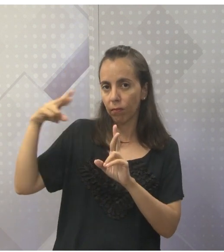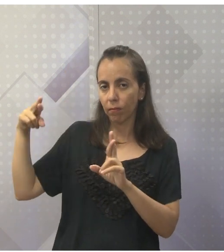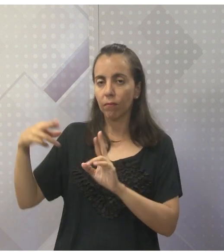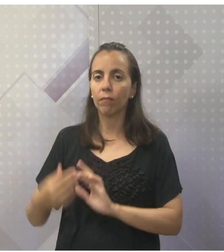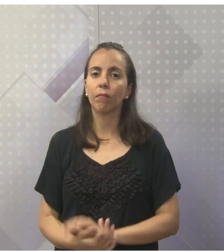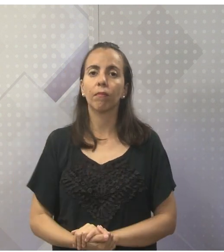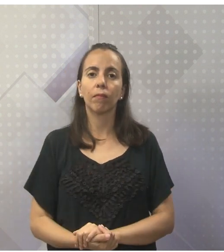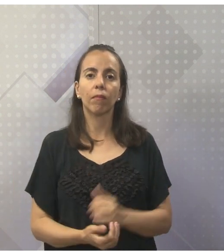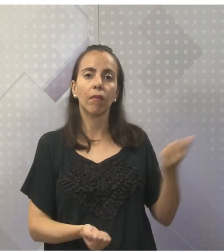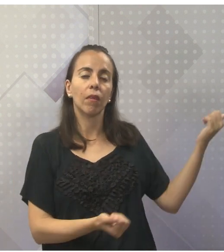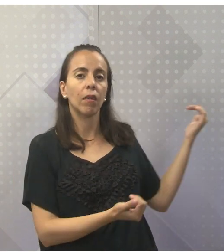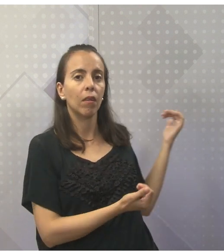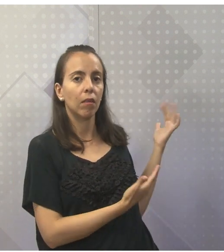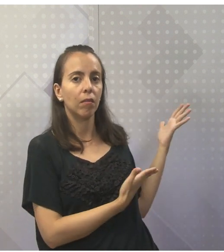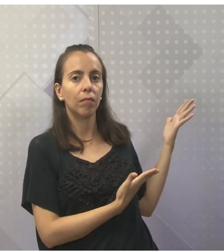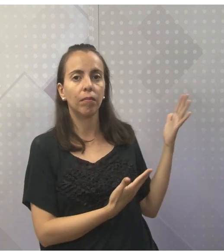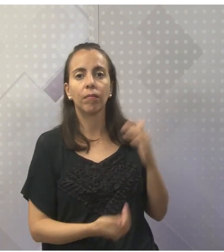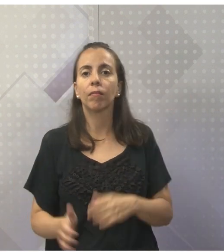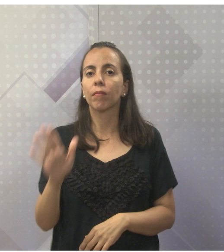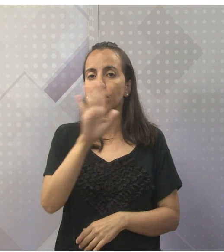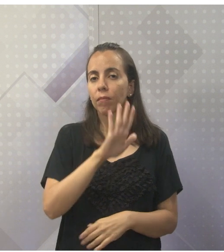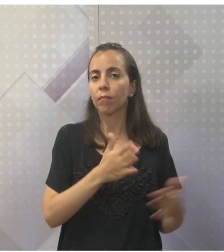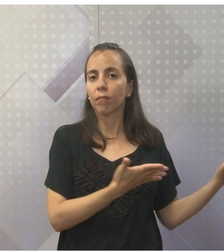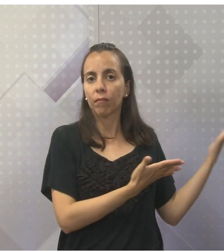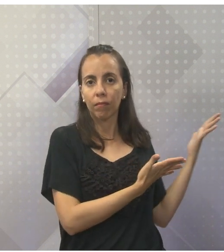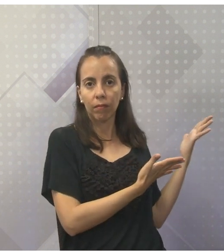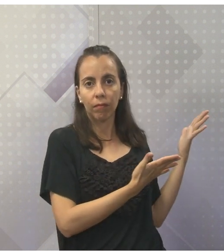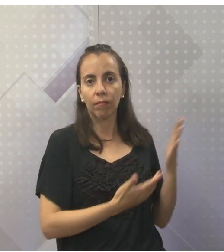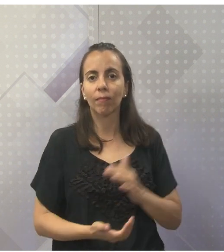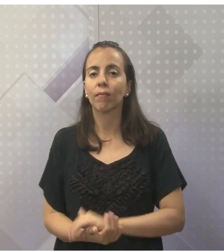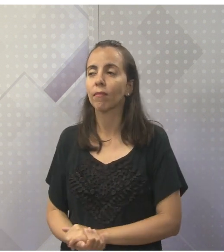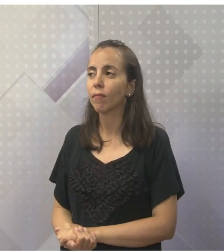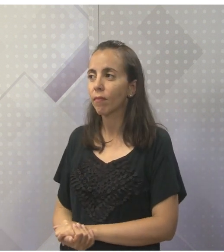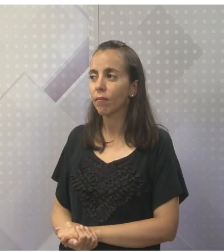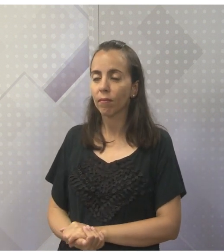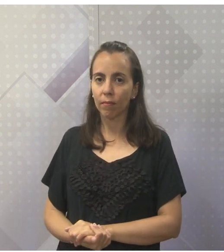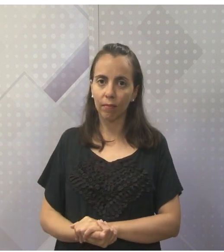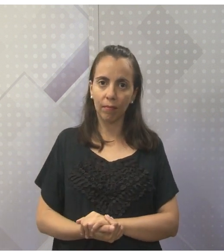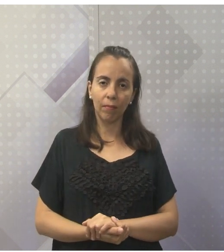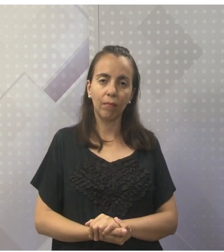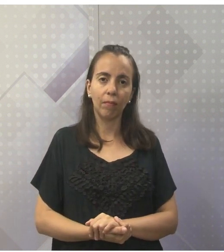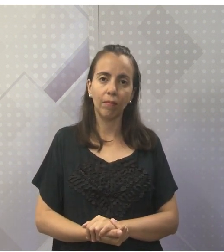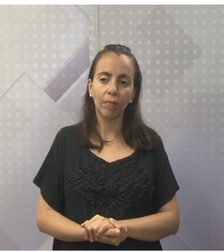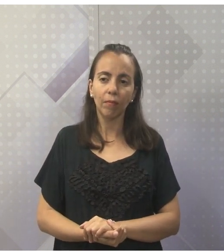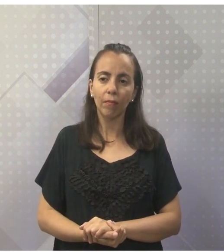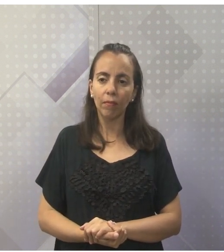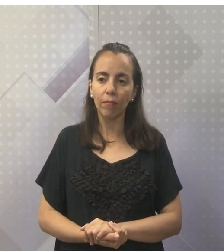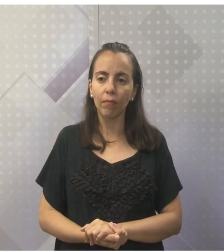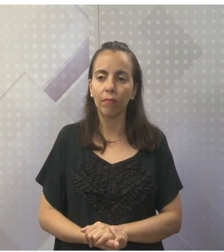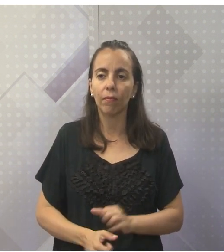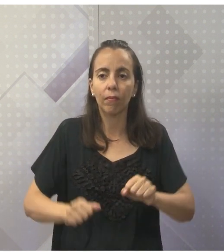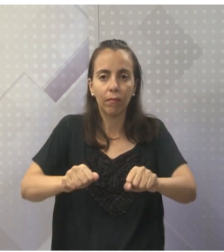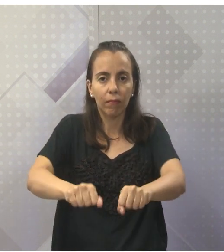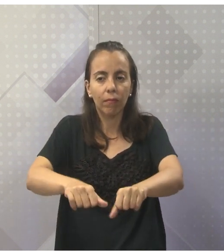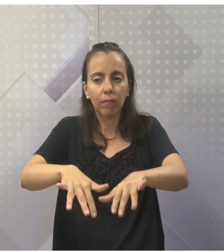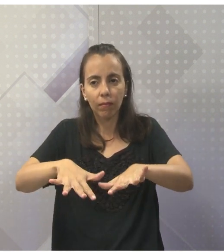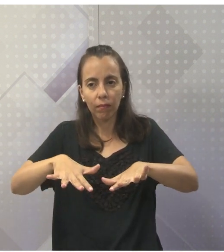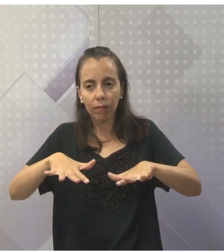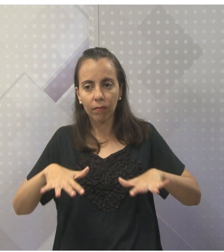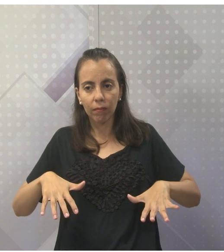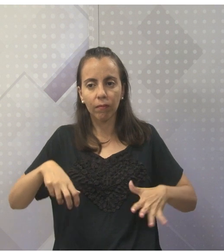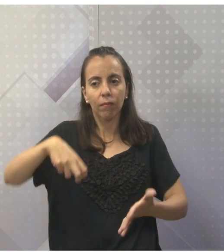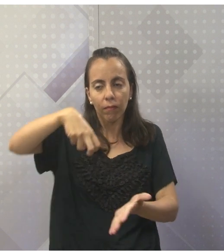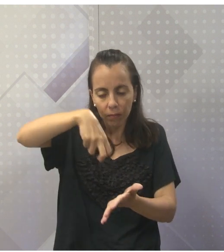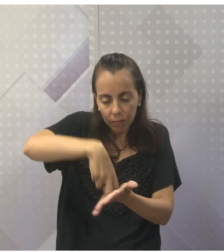Aqui, pessoal, acredito que dá para você estar vendo em casa aqui essa figura, né? E aí retrata